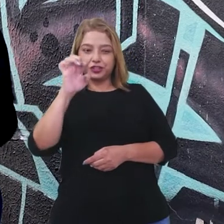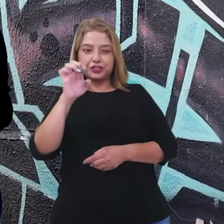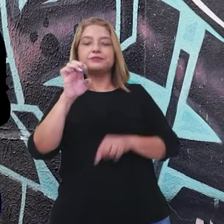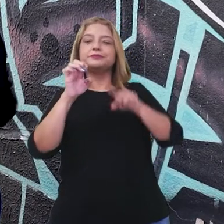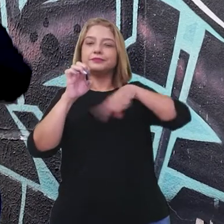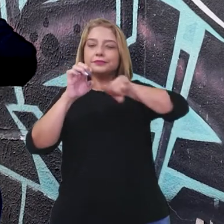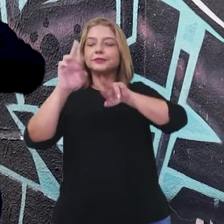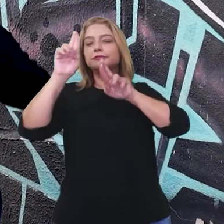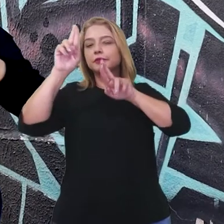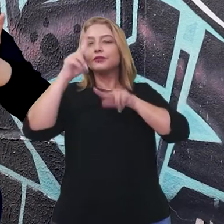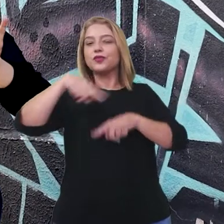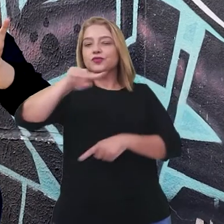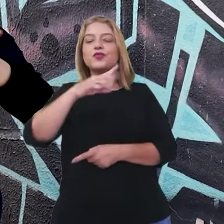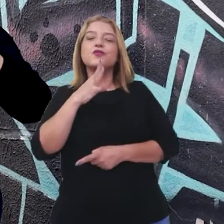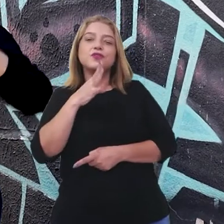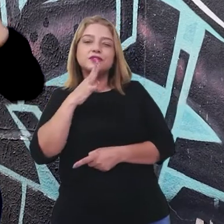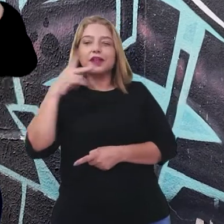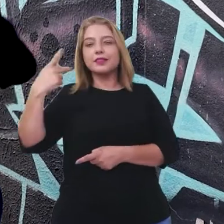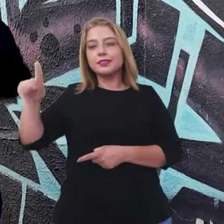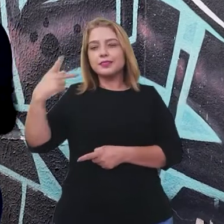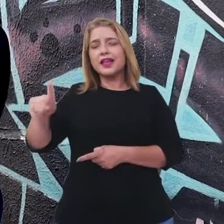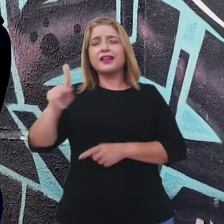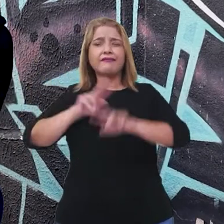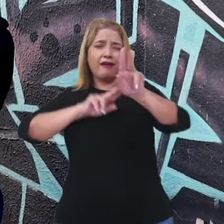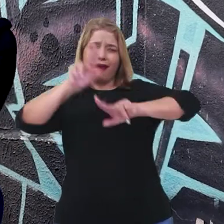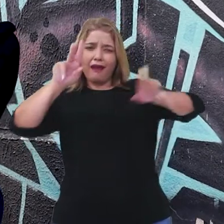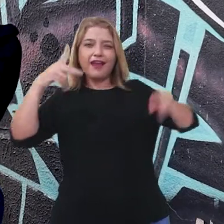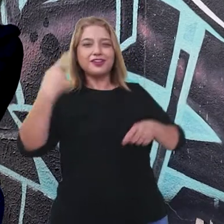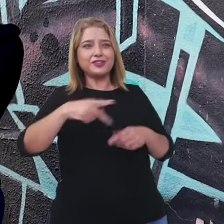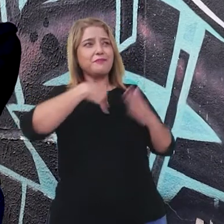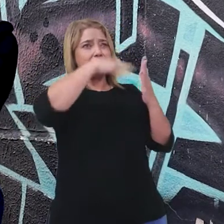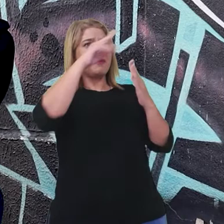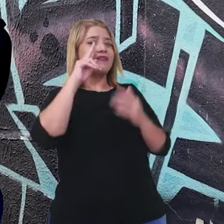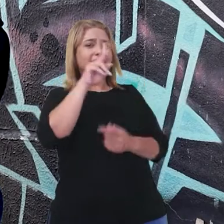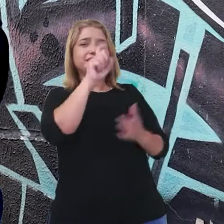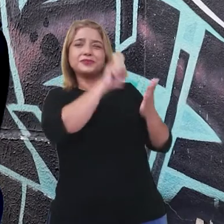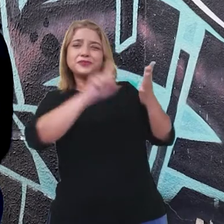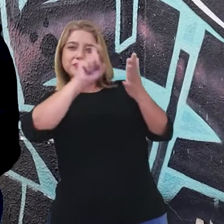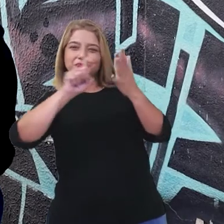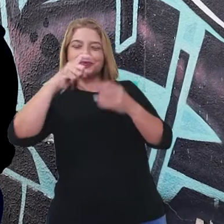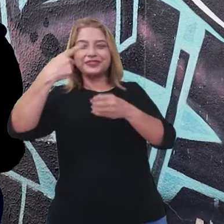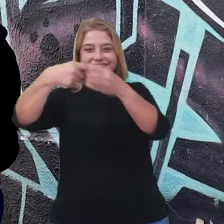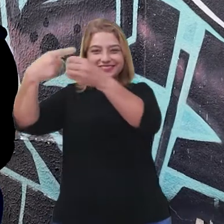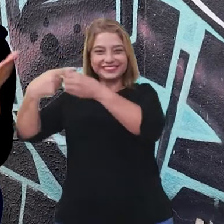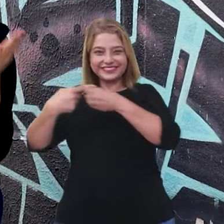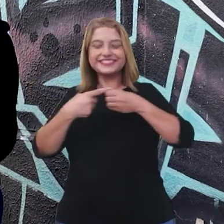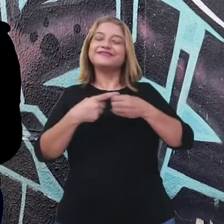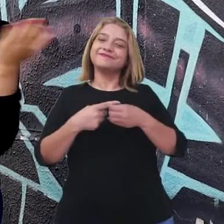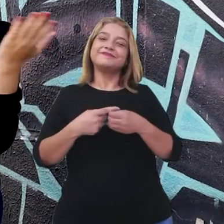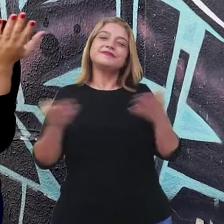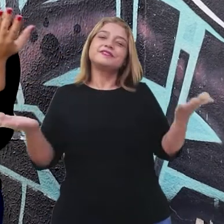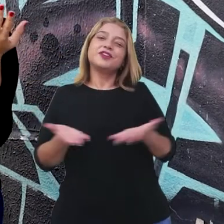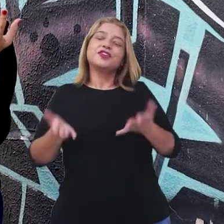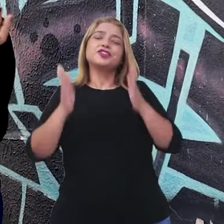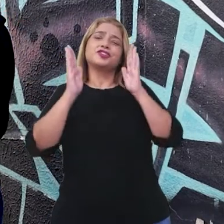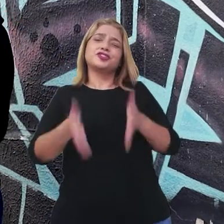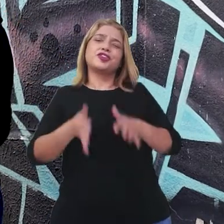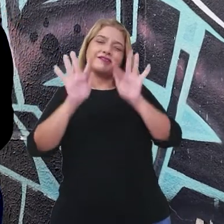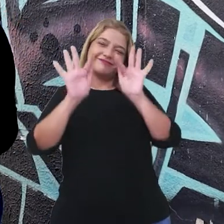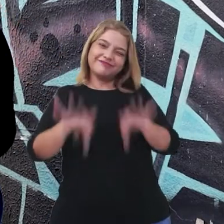Tenho certeza que vocês vão reconhecer muitas obras que ele já grafitou aqui na nossa cidade, hein? É, e olha só, gente, o nosso programa está chegando ao fim.